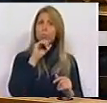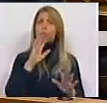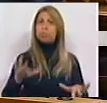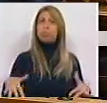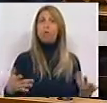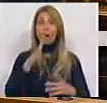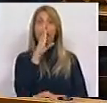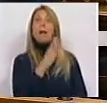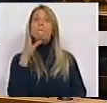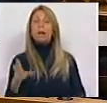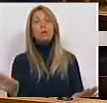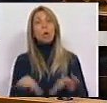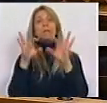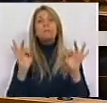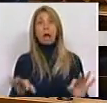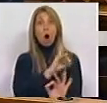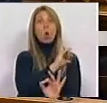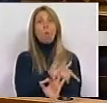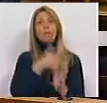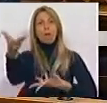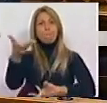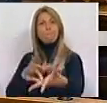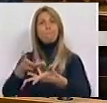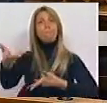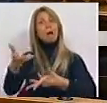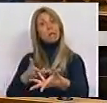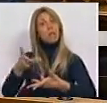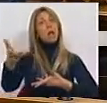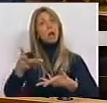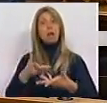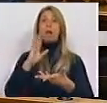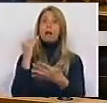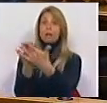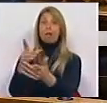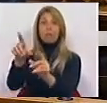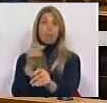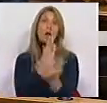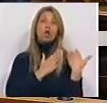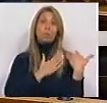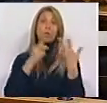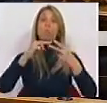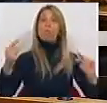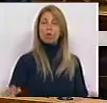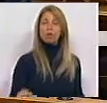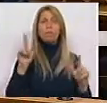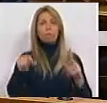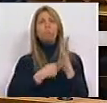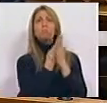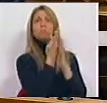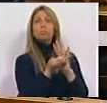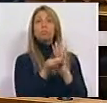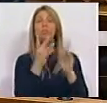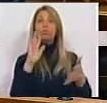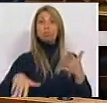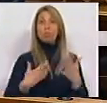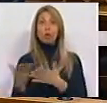na prática, é uma partilha de competências e de possível transferência de responsabilidades para o Município. Estas são um conjunto de propostas que aqui